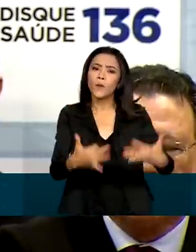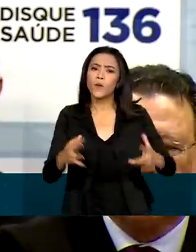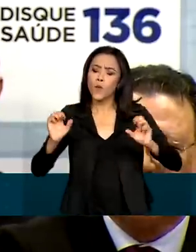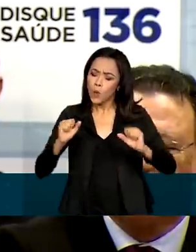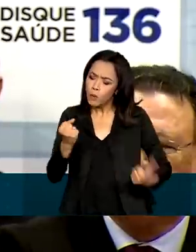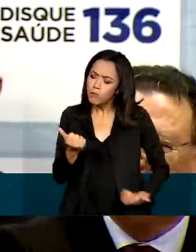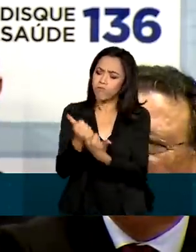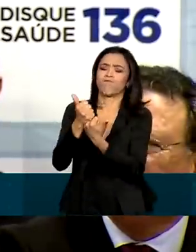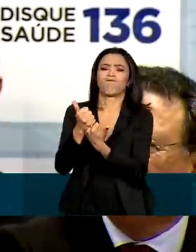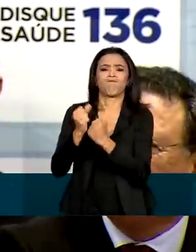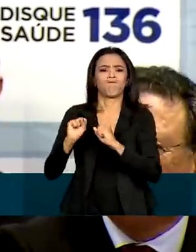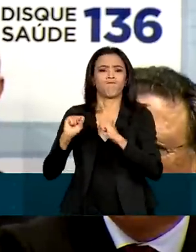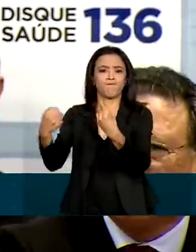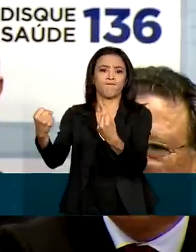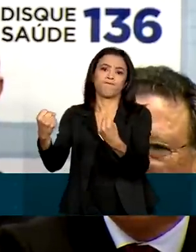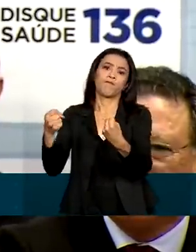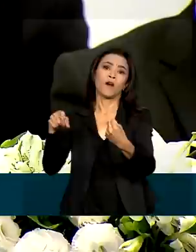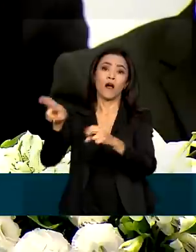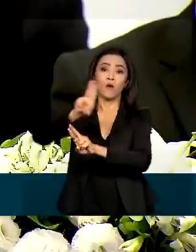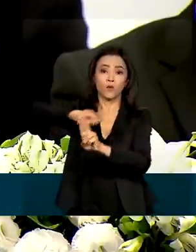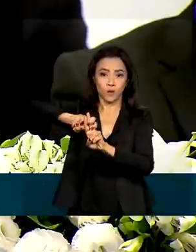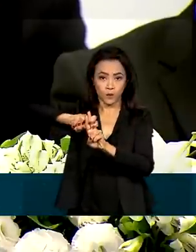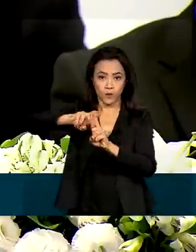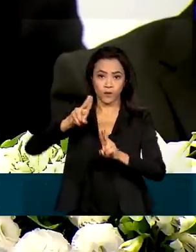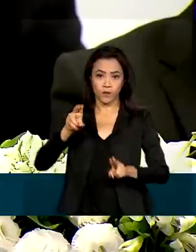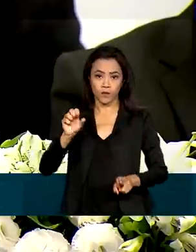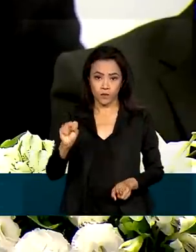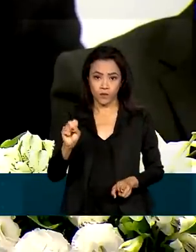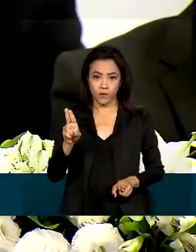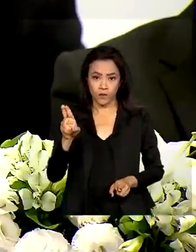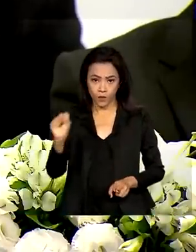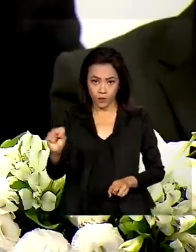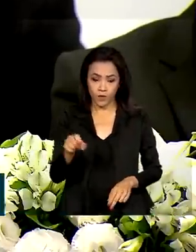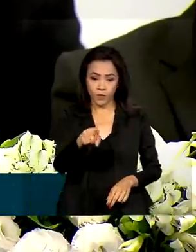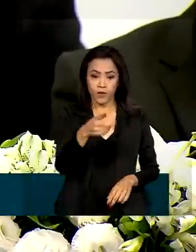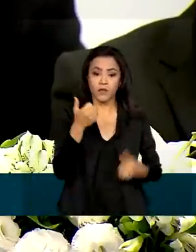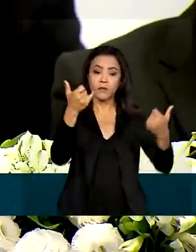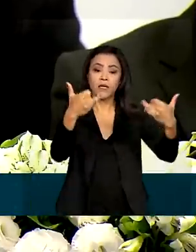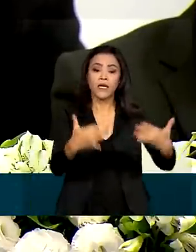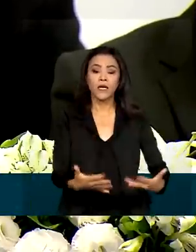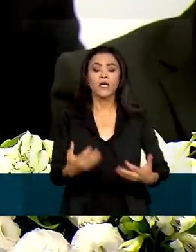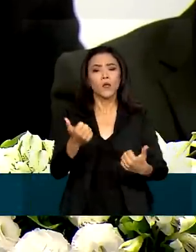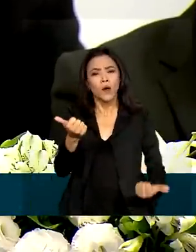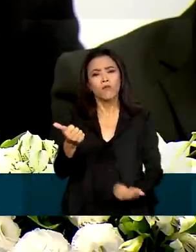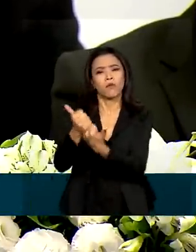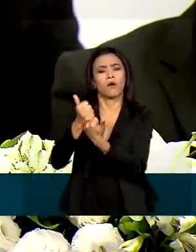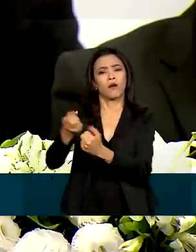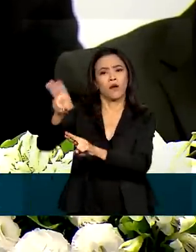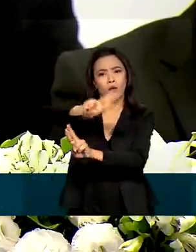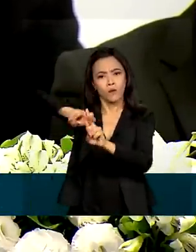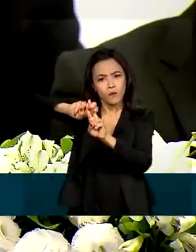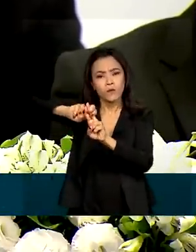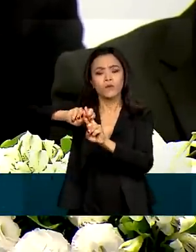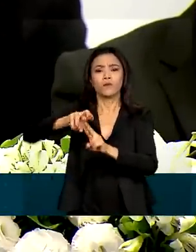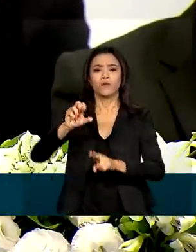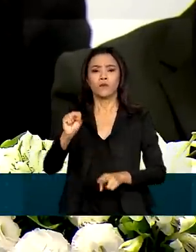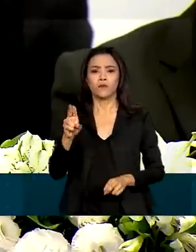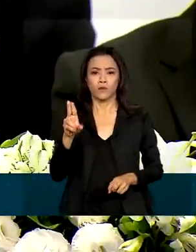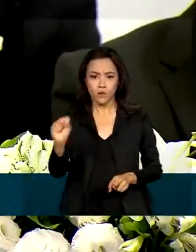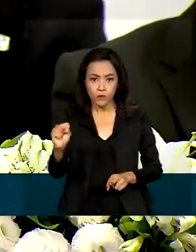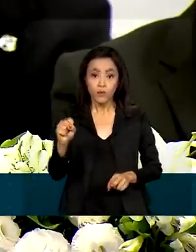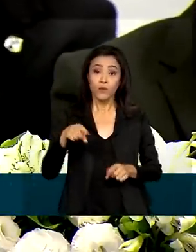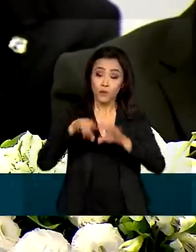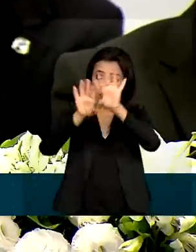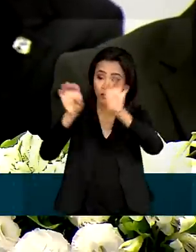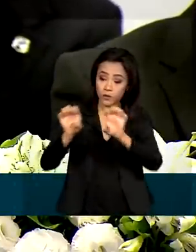Sistema Único de Saúde, o SUS. Fortalecer o SUS com os recursos necessários, ações estruturantes,